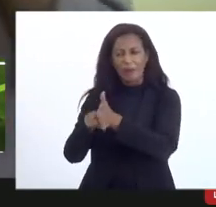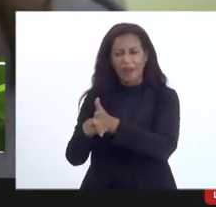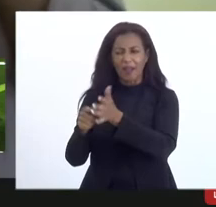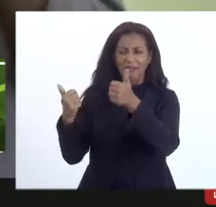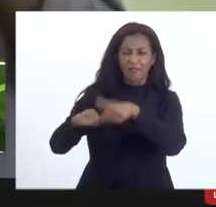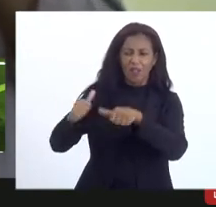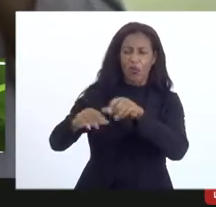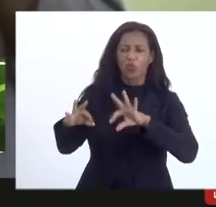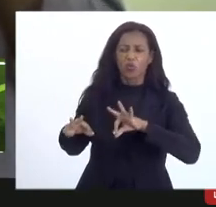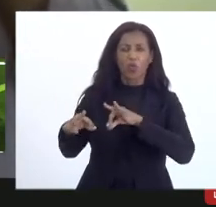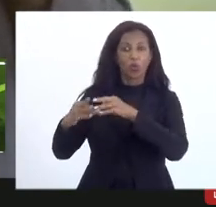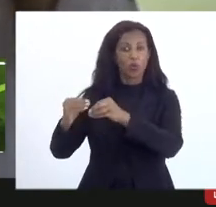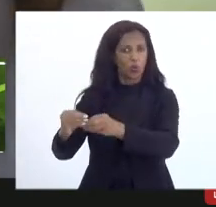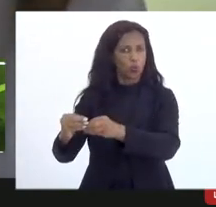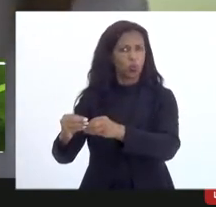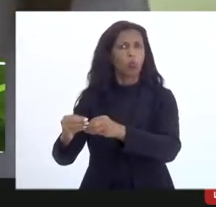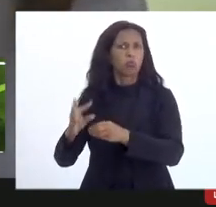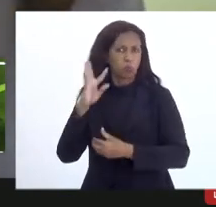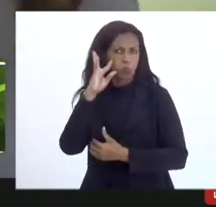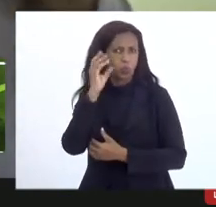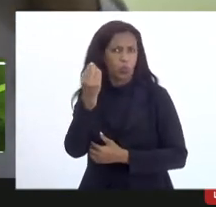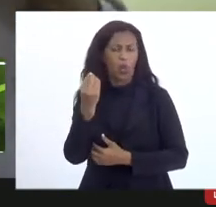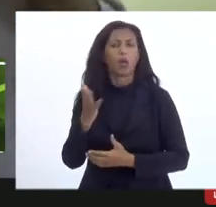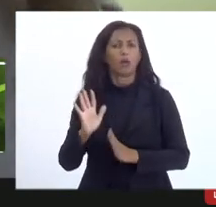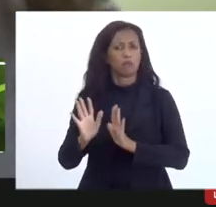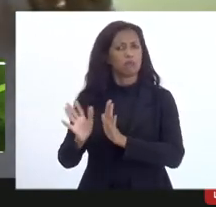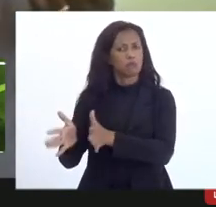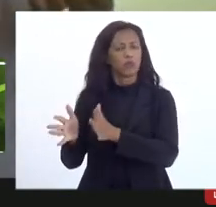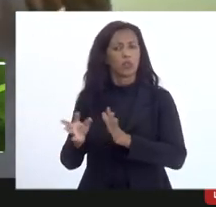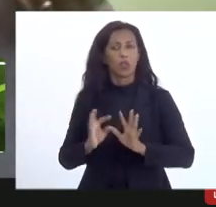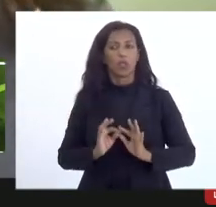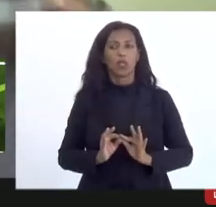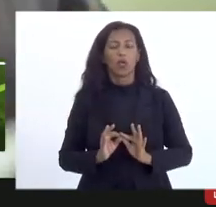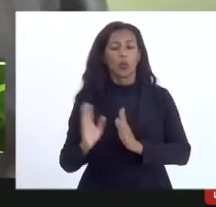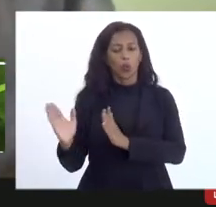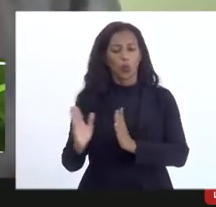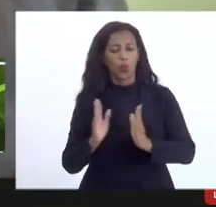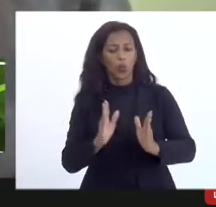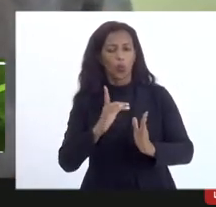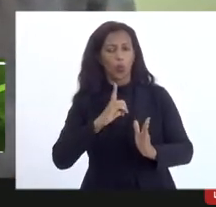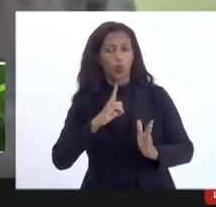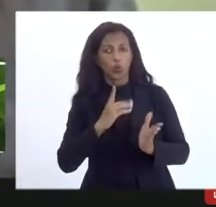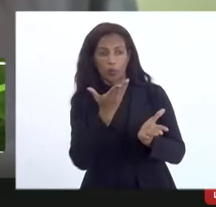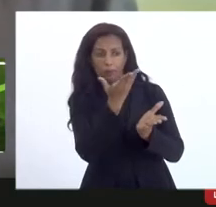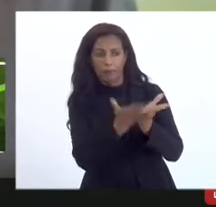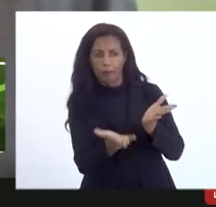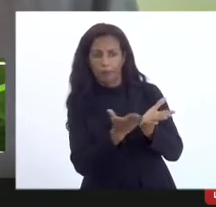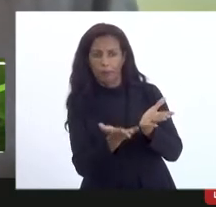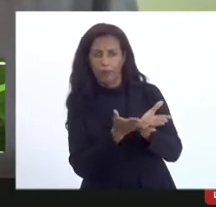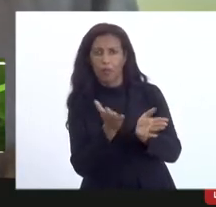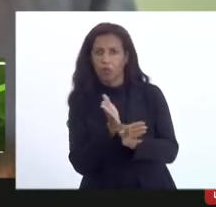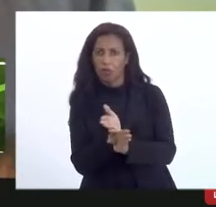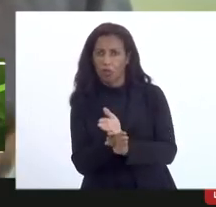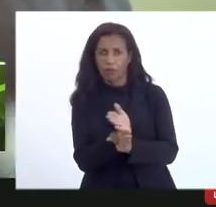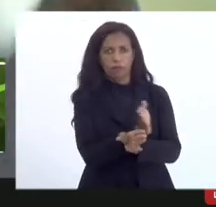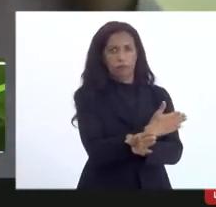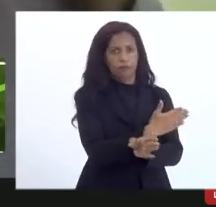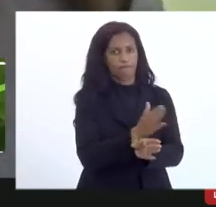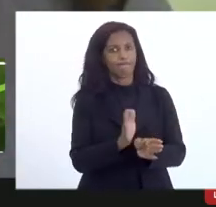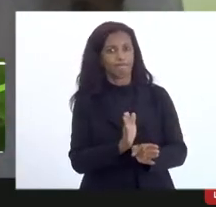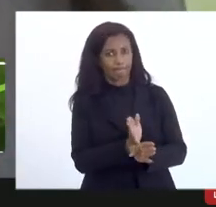já não tem quase nenhum passivo já estão os que estão foram reprovados já estão em tomada de contas